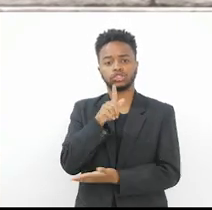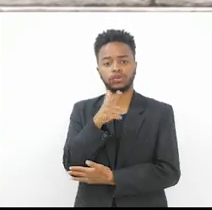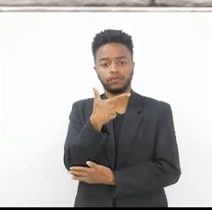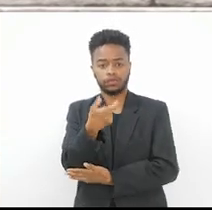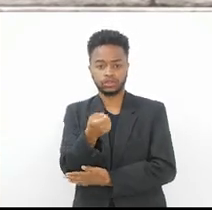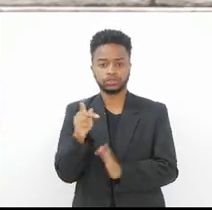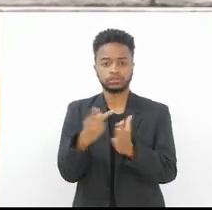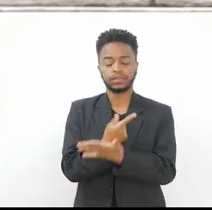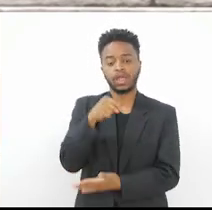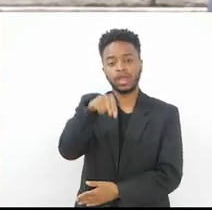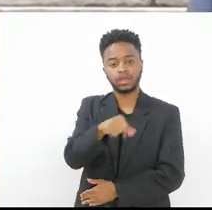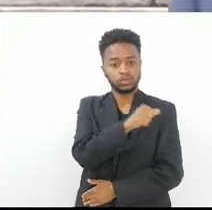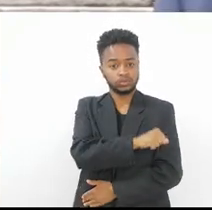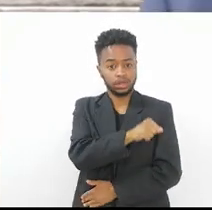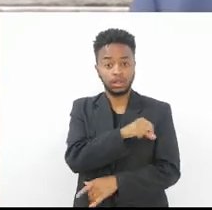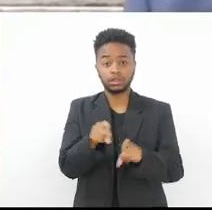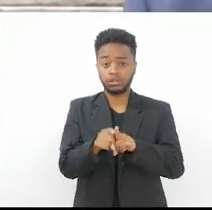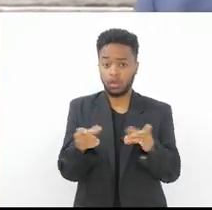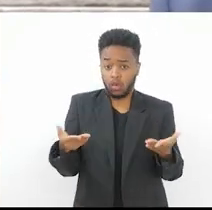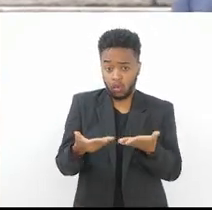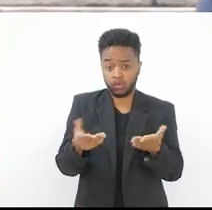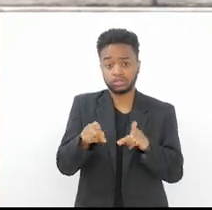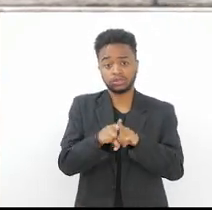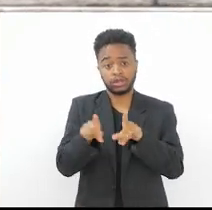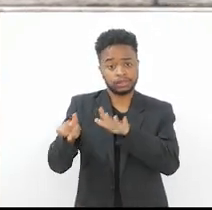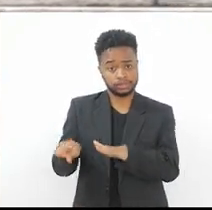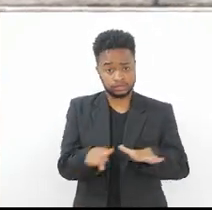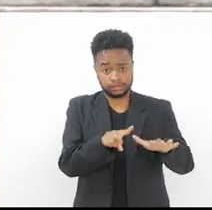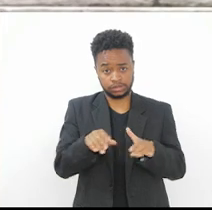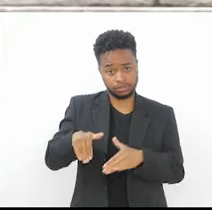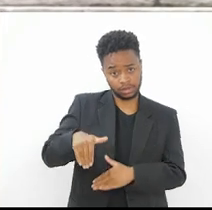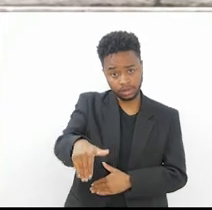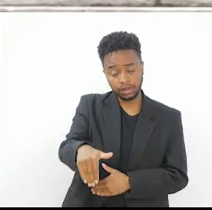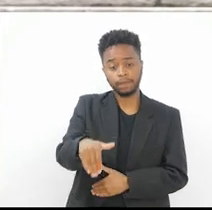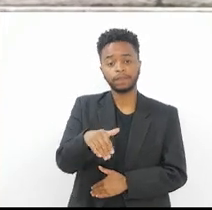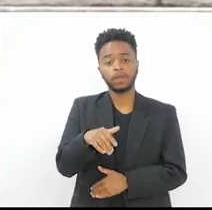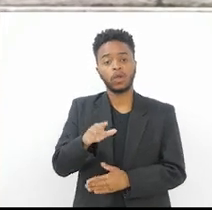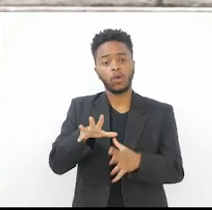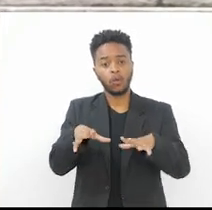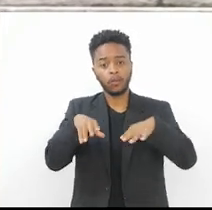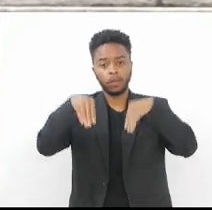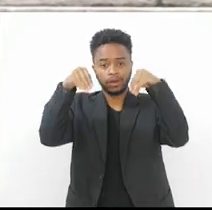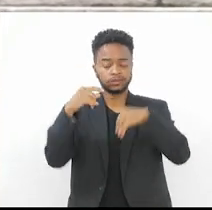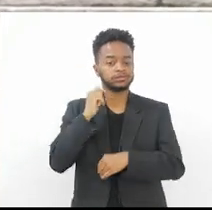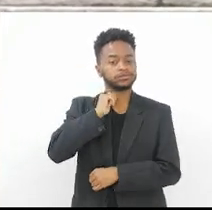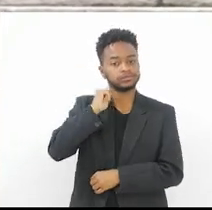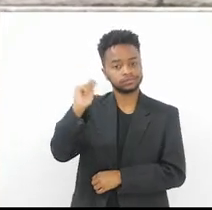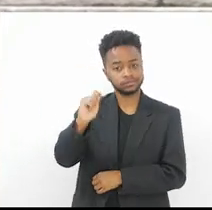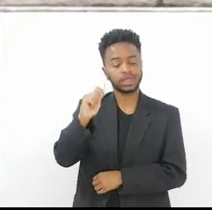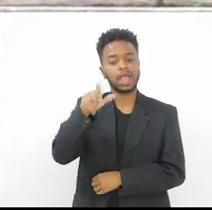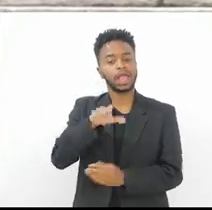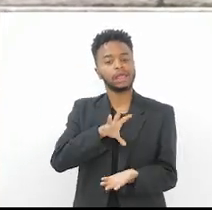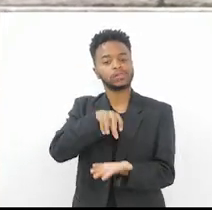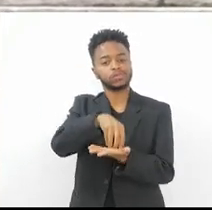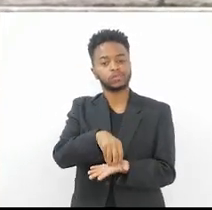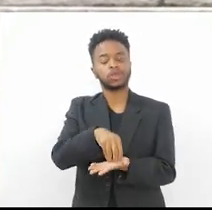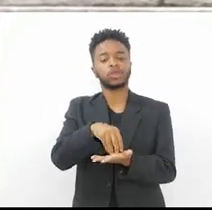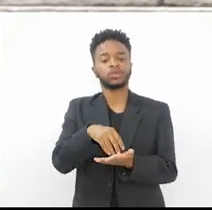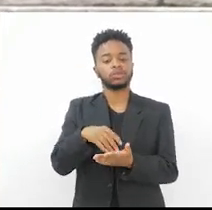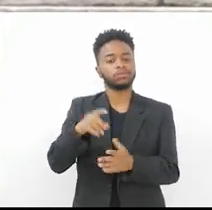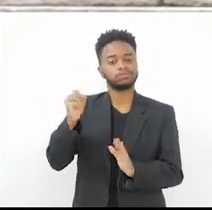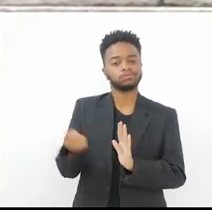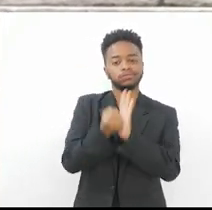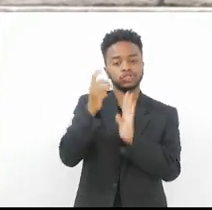realizada aqui no Rio de Janeiro. E a partir de hoje, nessa semana toda, o Palácio Tiradentes, a sede histórica do Parlamento Fluminense, recebe a